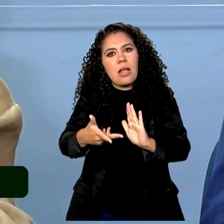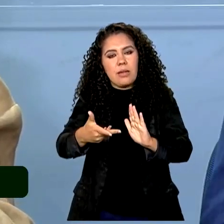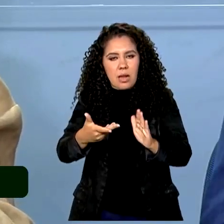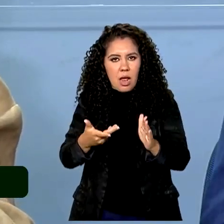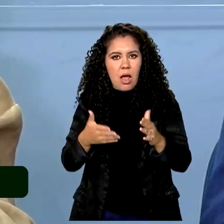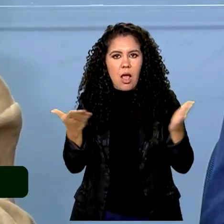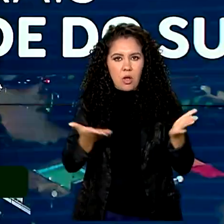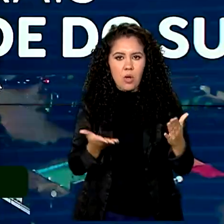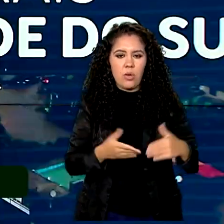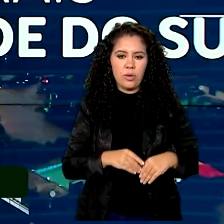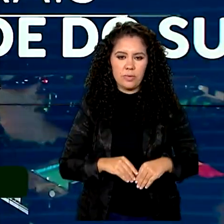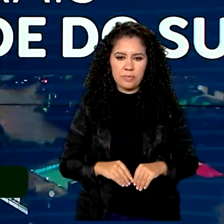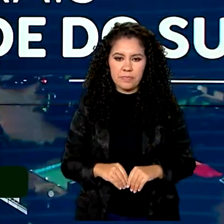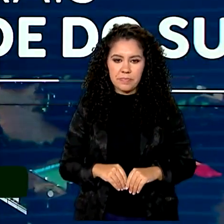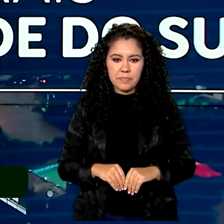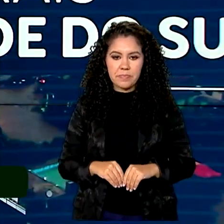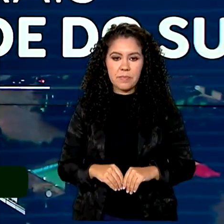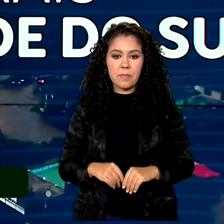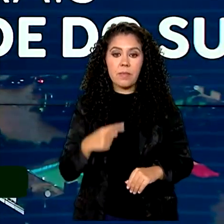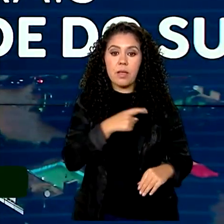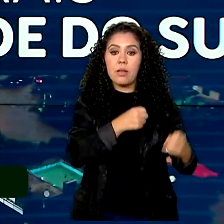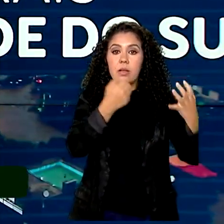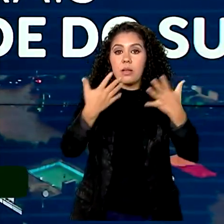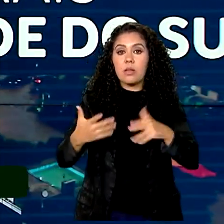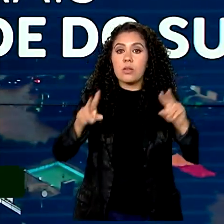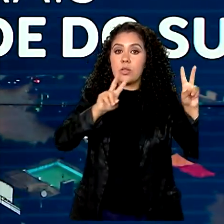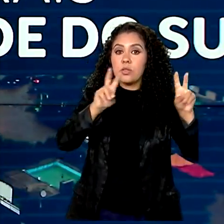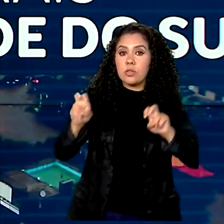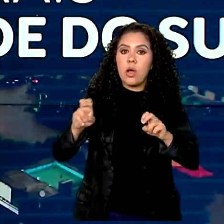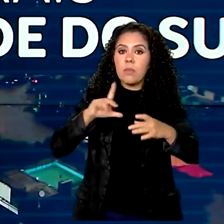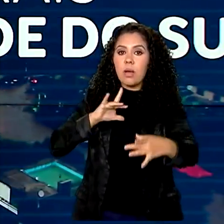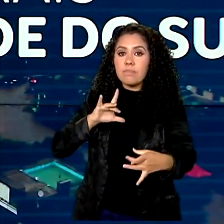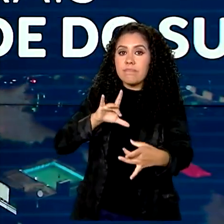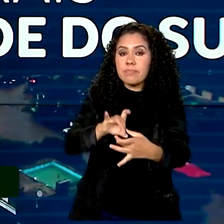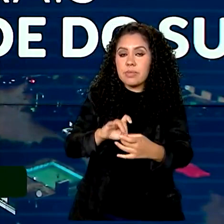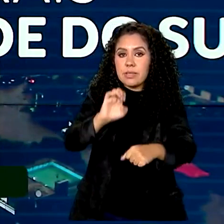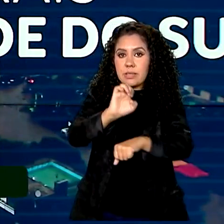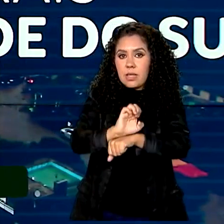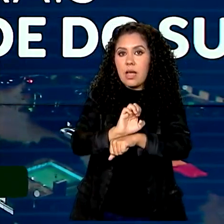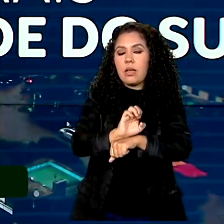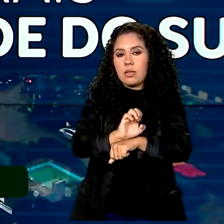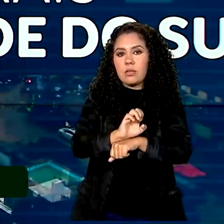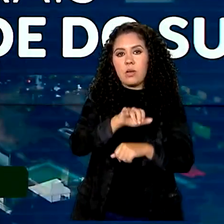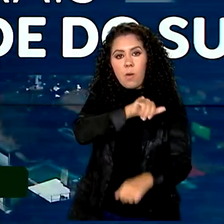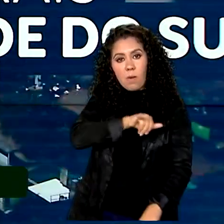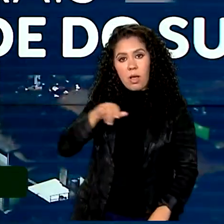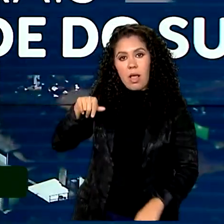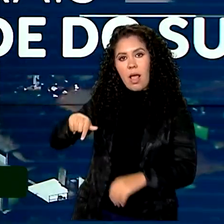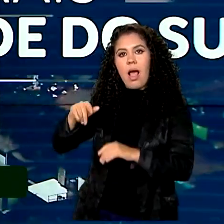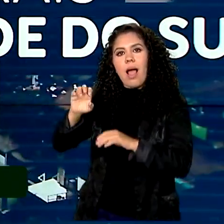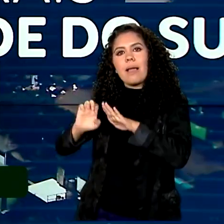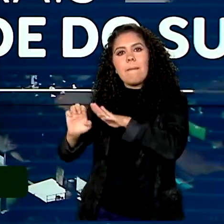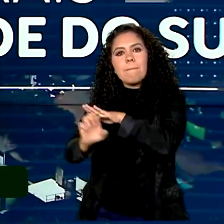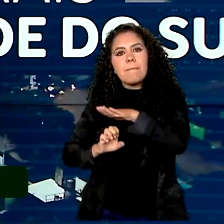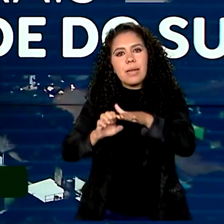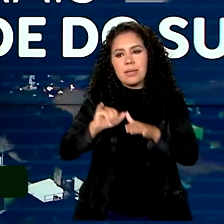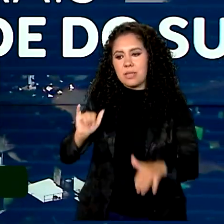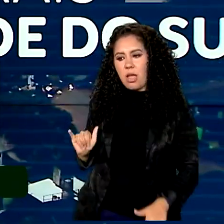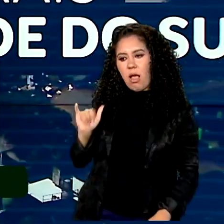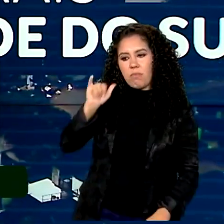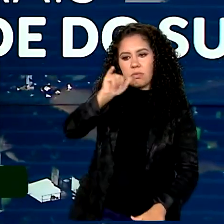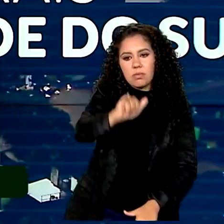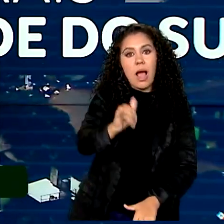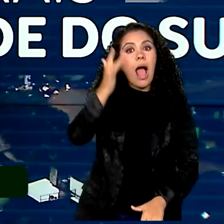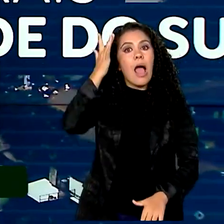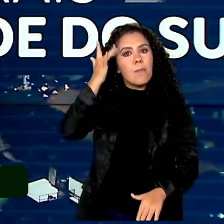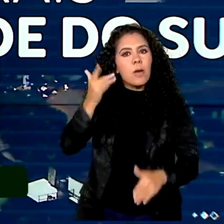nesse processo. Conectividade com o Sul. As companhias aéreas vão poder emitir bilhetes de passagens a partir de